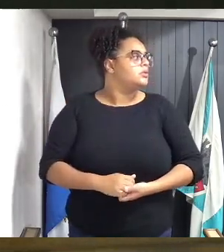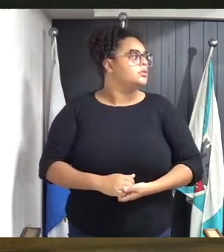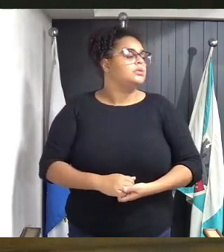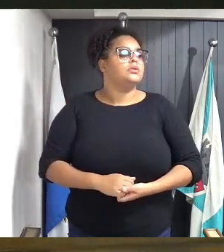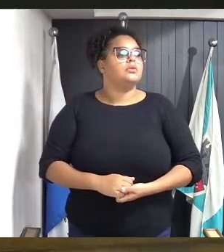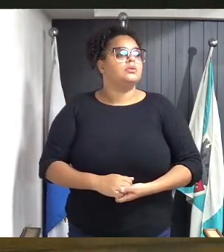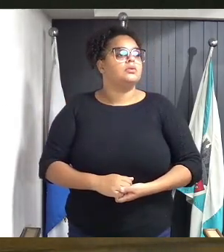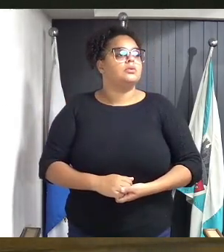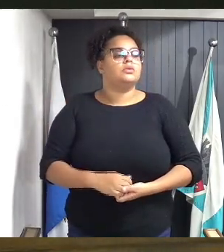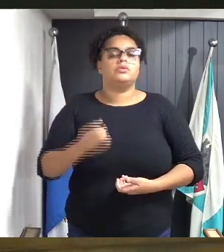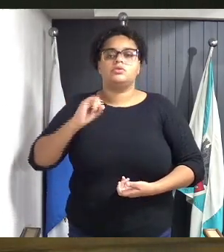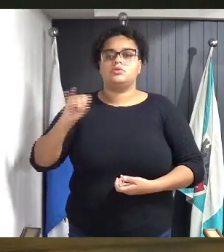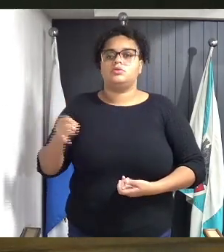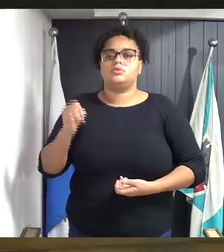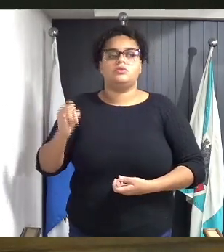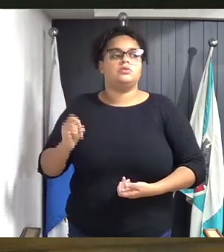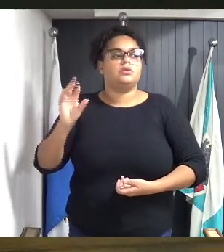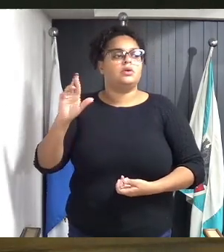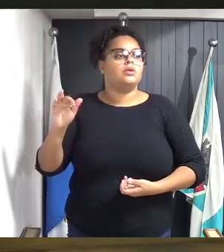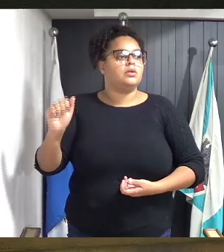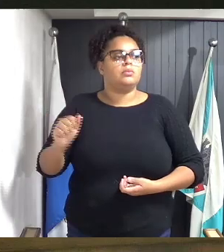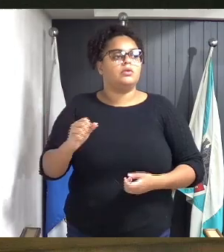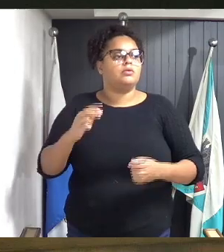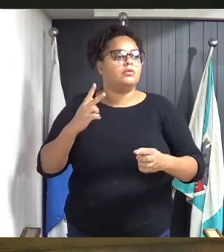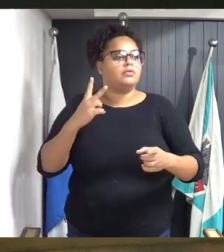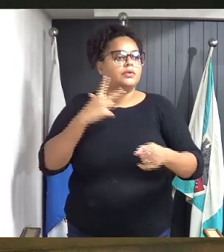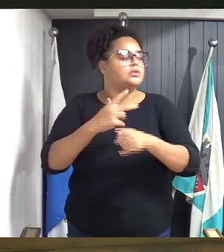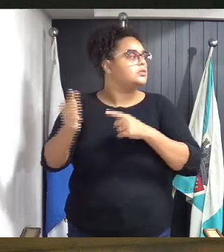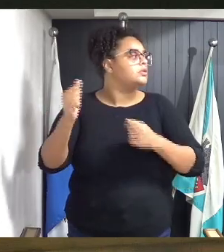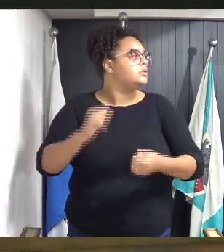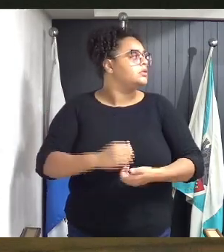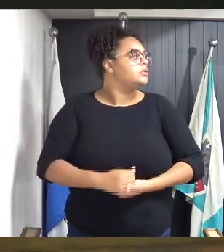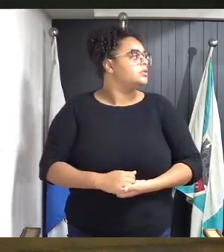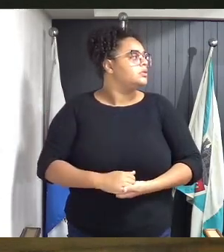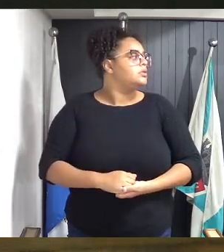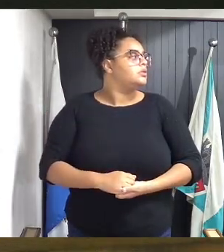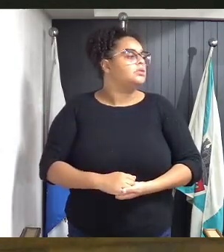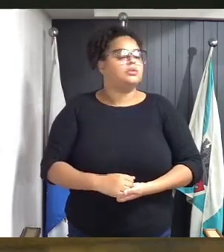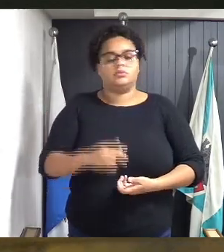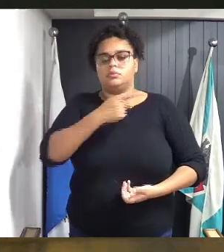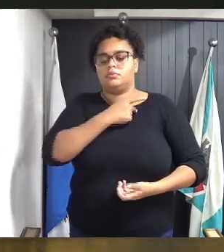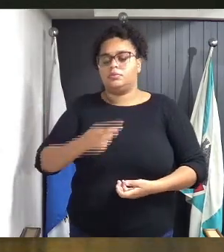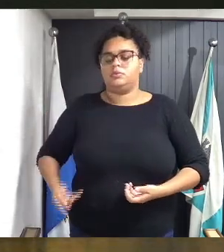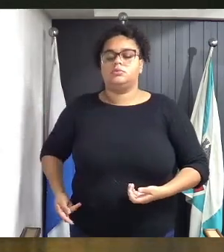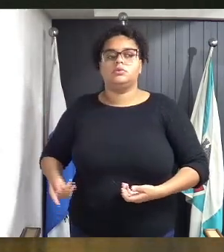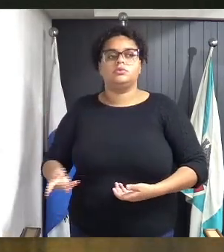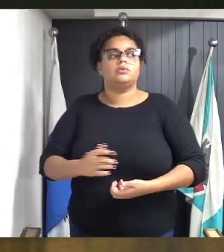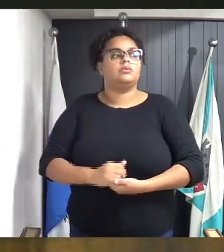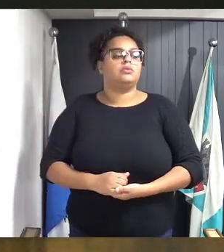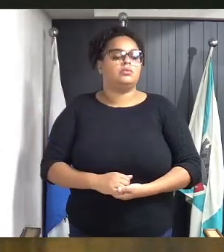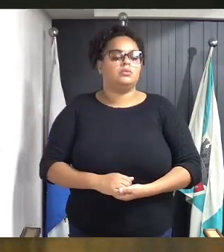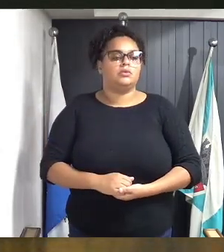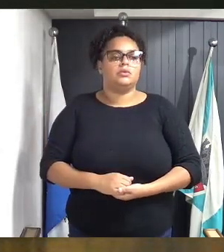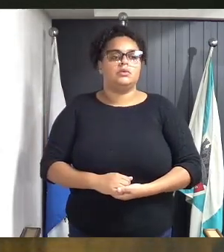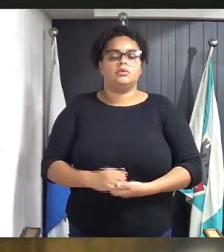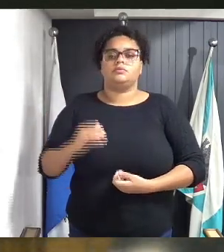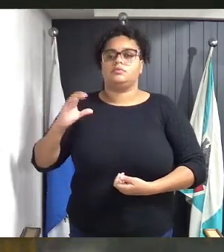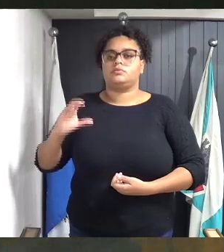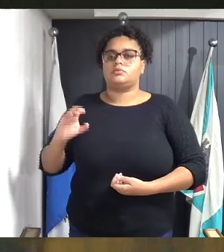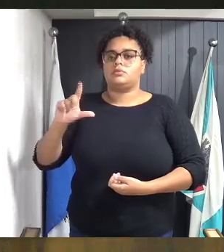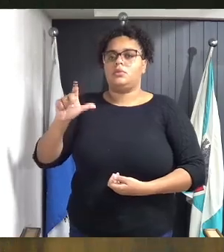Seu Jairo, um campeão, um herói de guerra. Presidente Cláudio